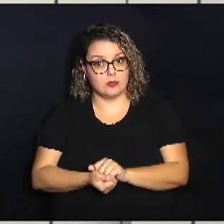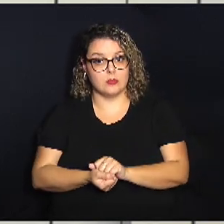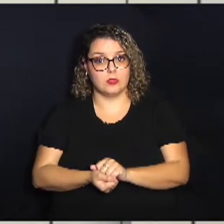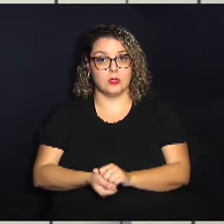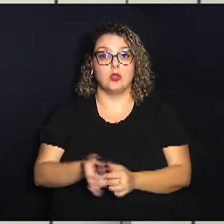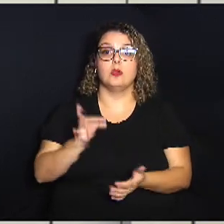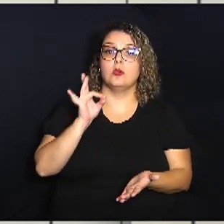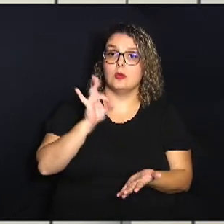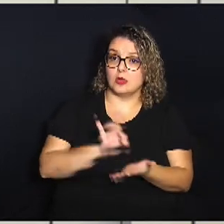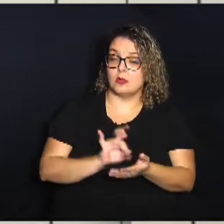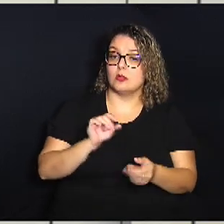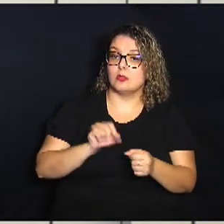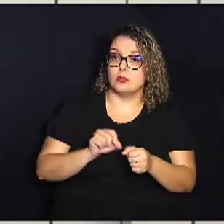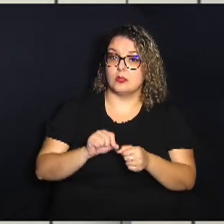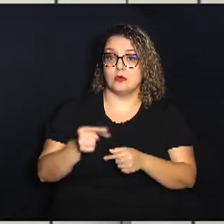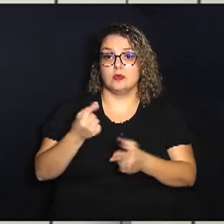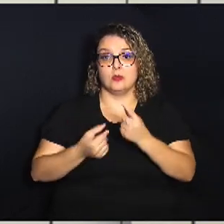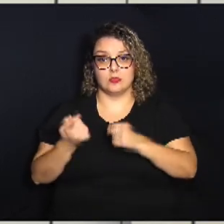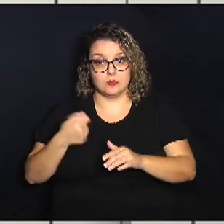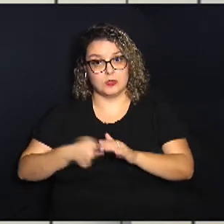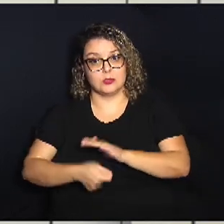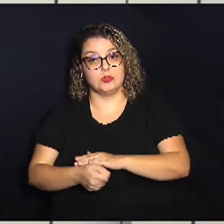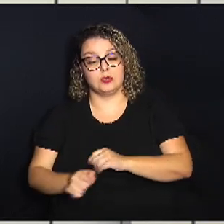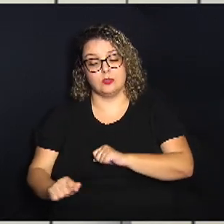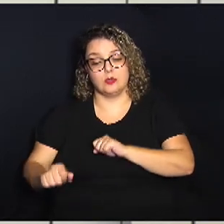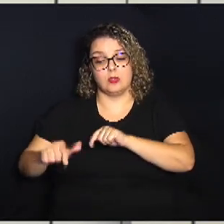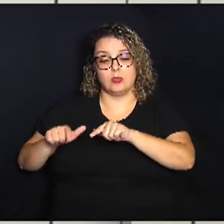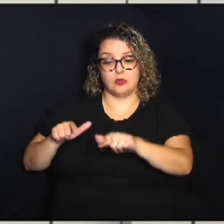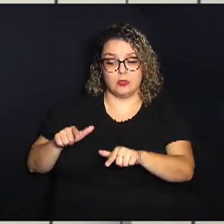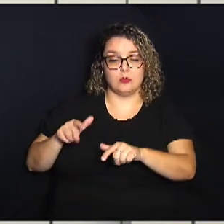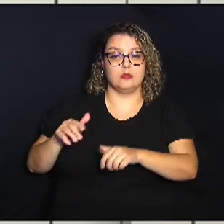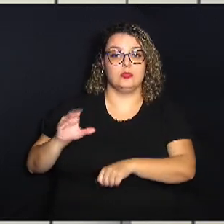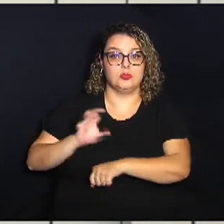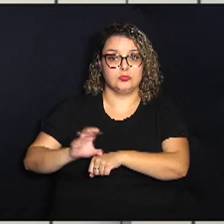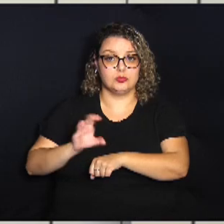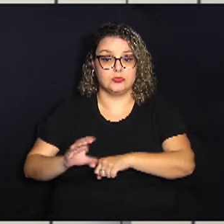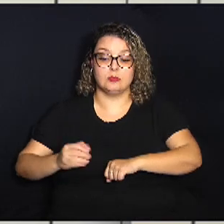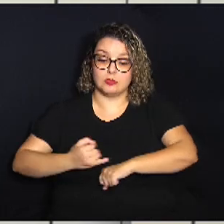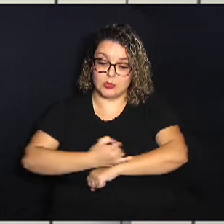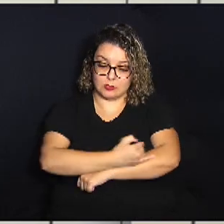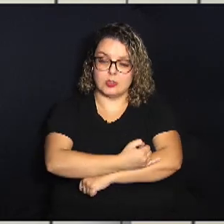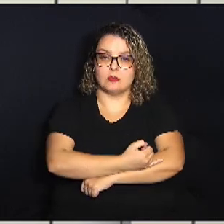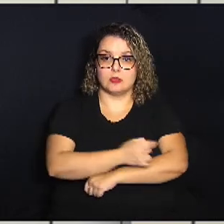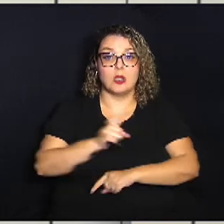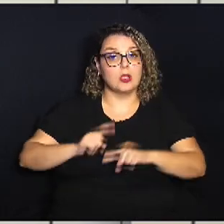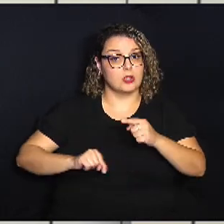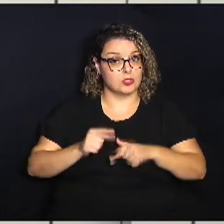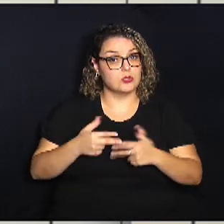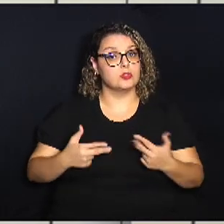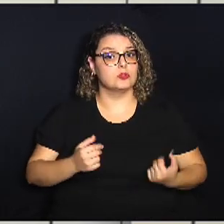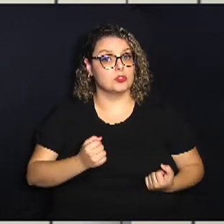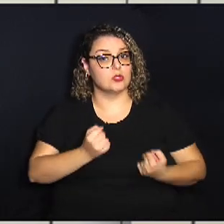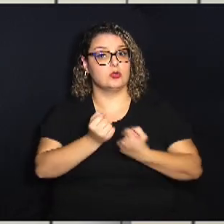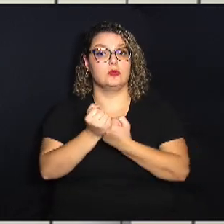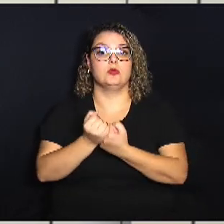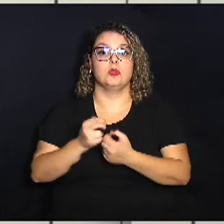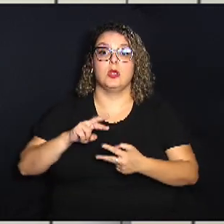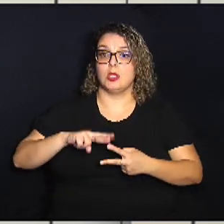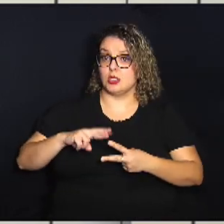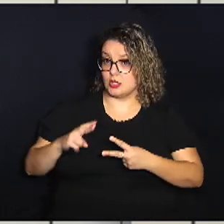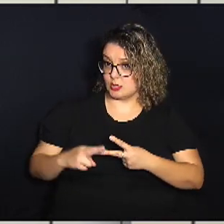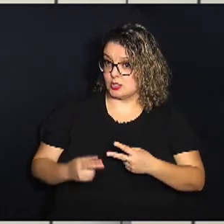realização de investimentos em formação de professores, infraestrutura, equipamentos de apoio, recursos